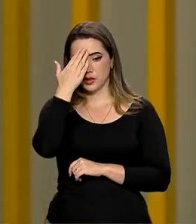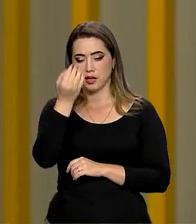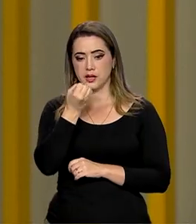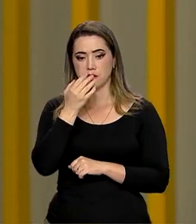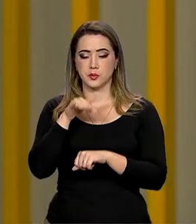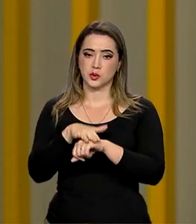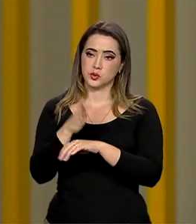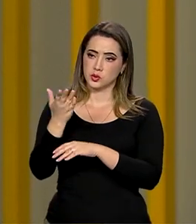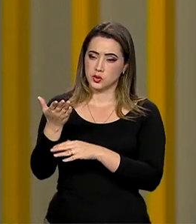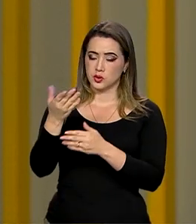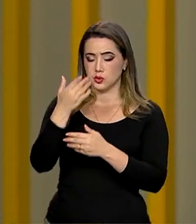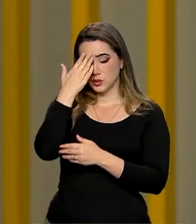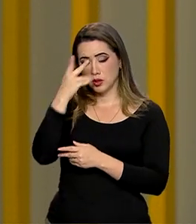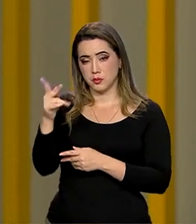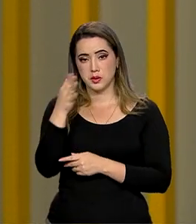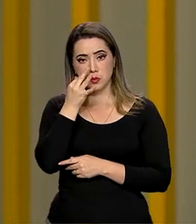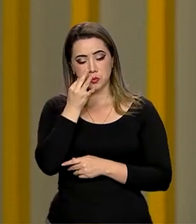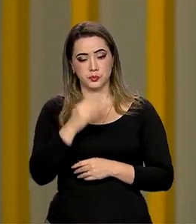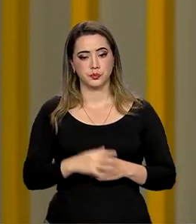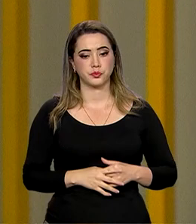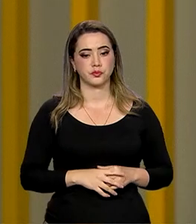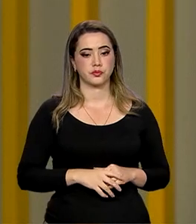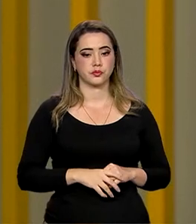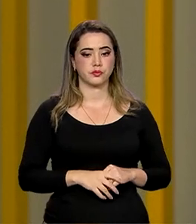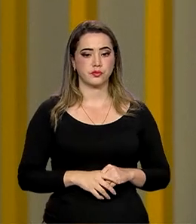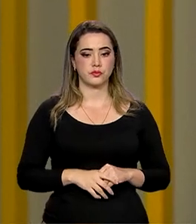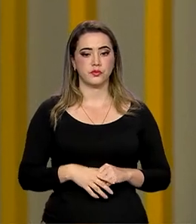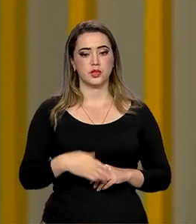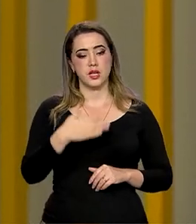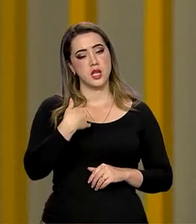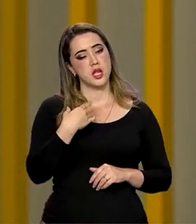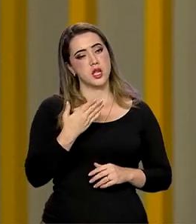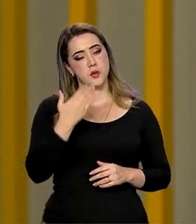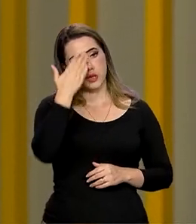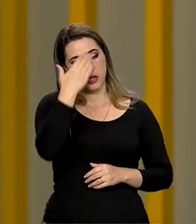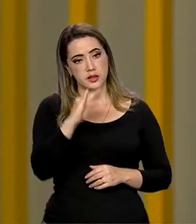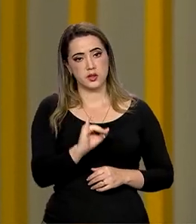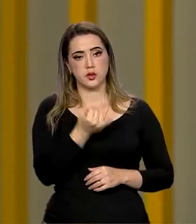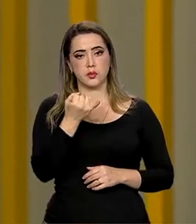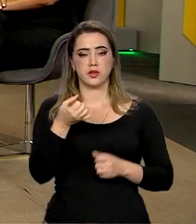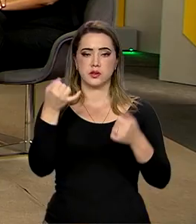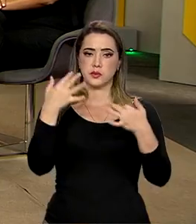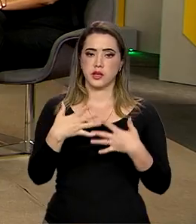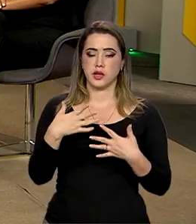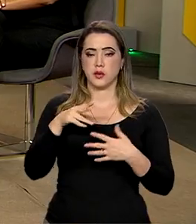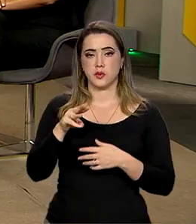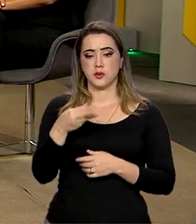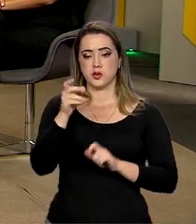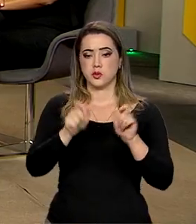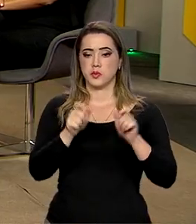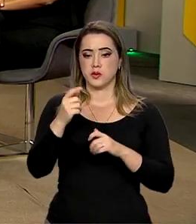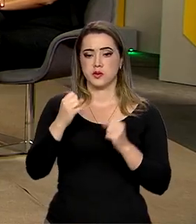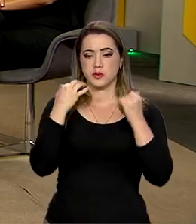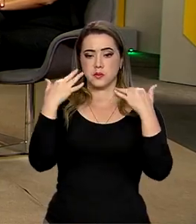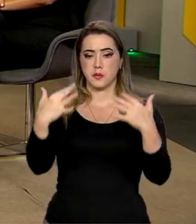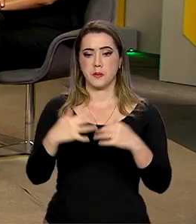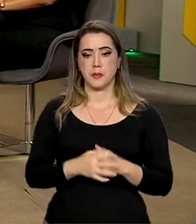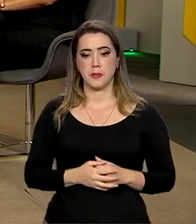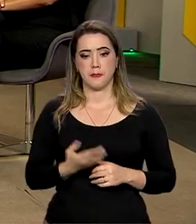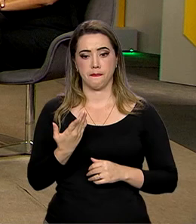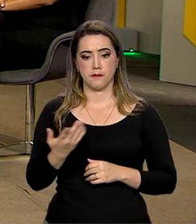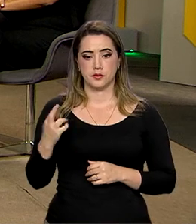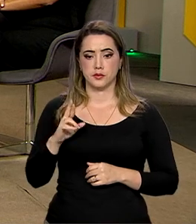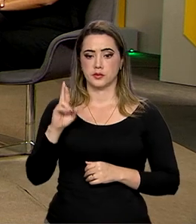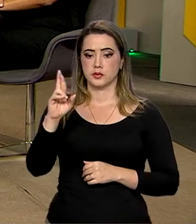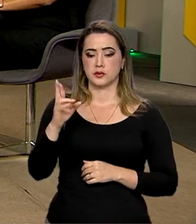Eu que agradeço a oportunidade de falar com os milhões de brasileiros que nos assistem. Isso mesmo. O senhor assumiu a